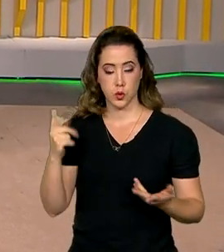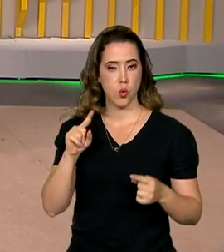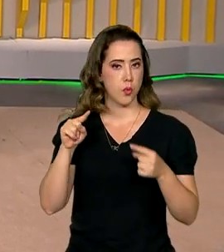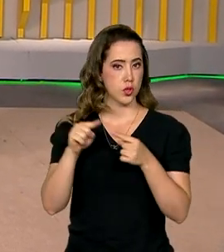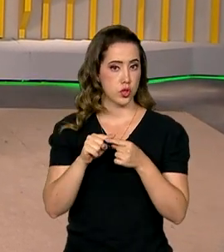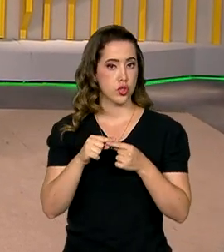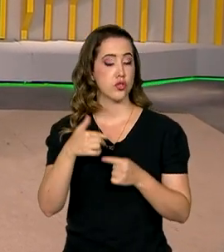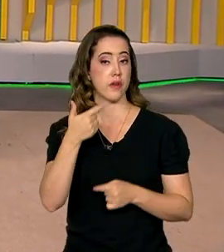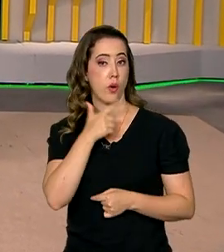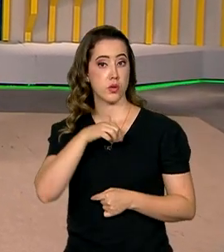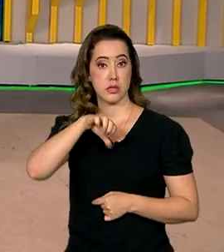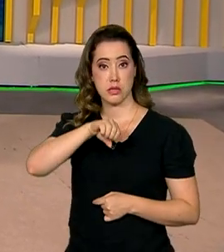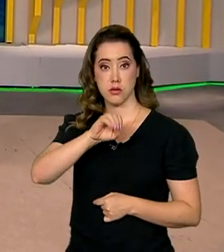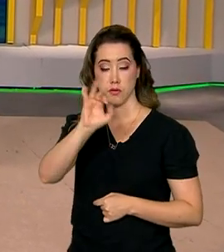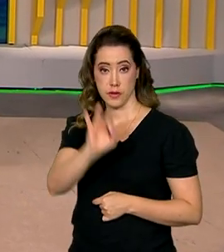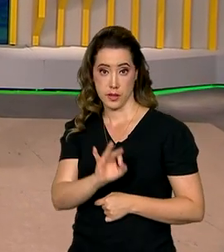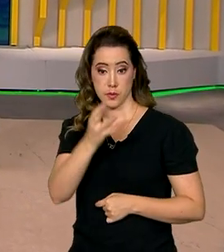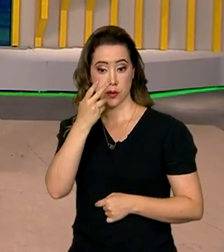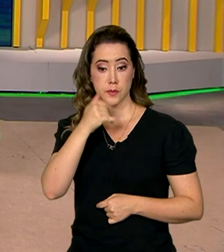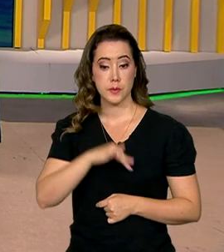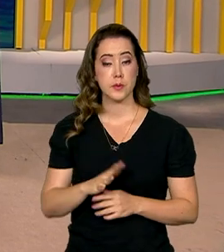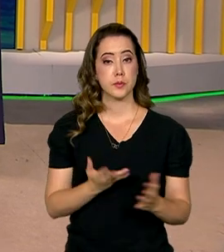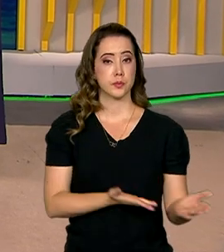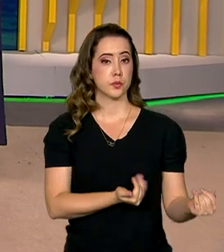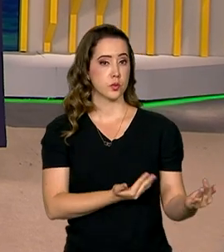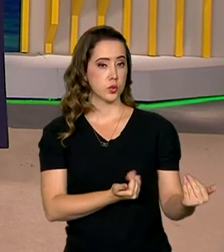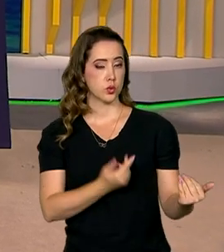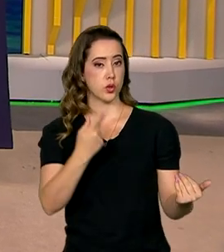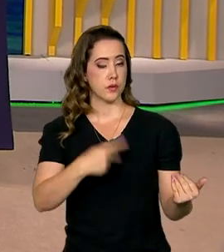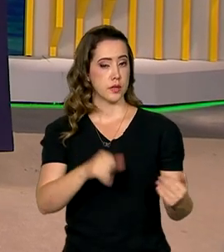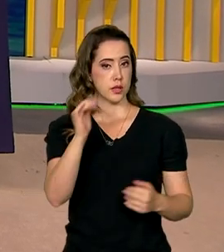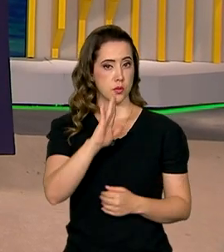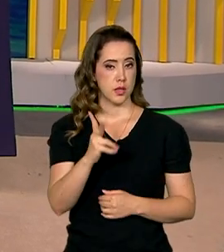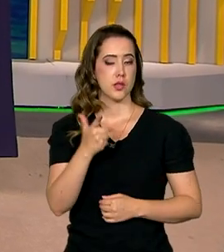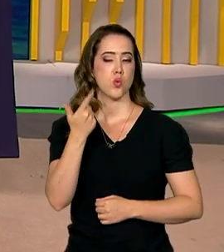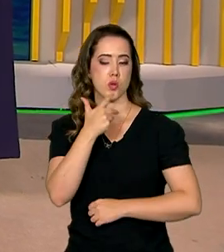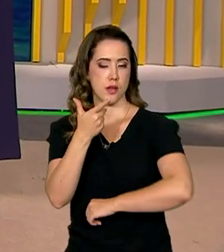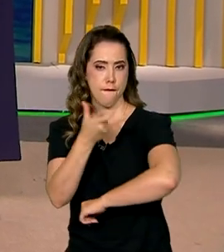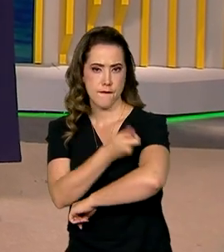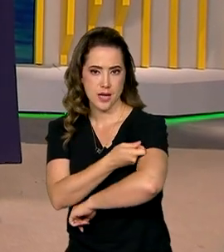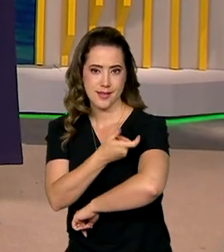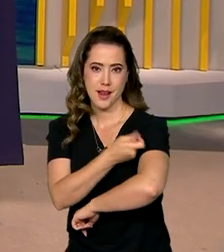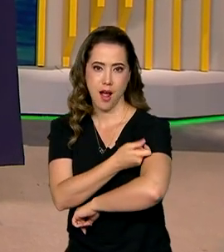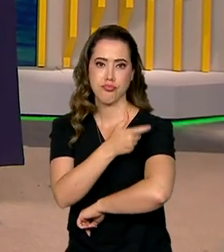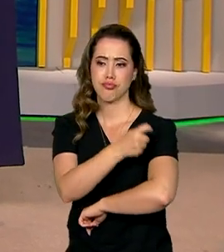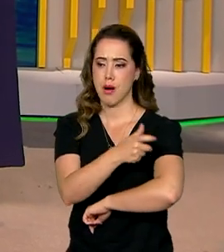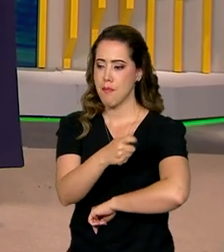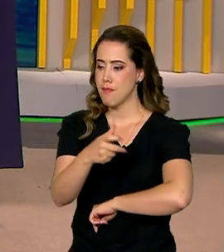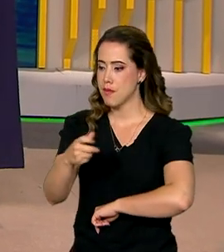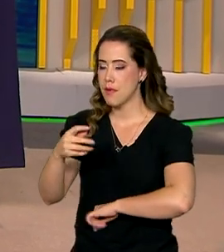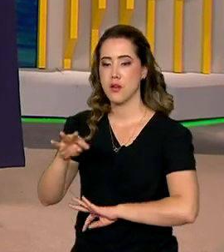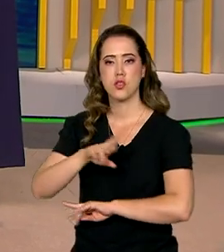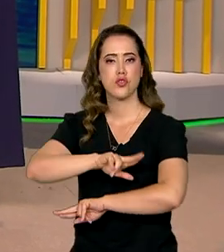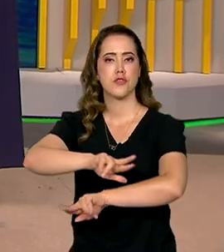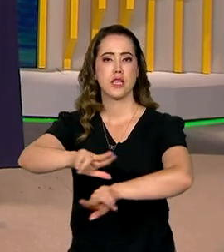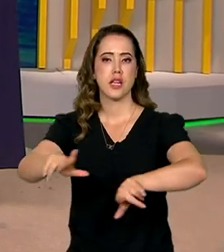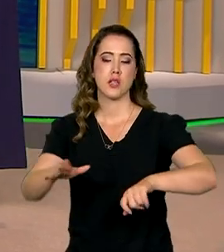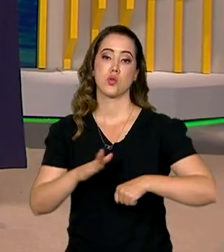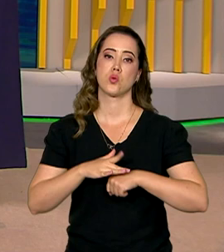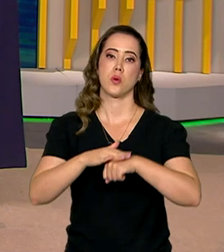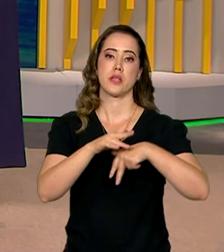intenção é atingir 90% das crianças e adolescentes brasileiros vacinados contra diversas doenças, como a